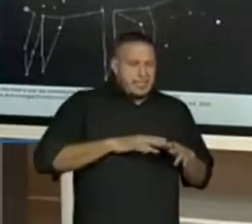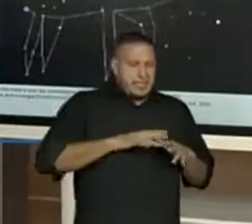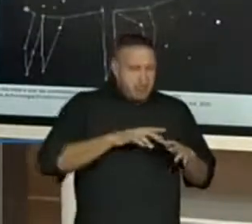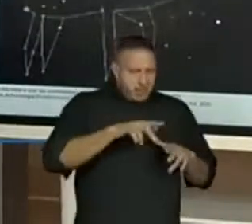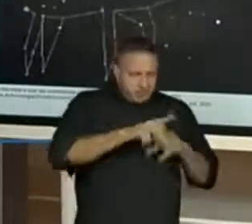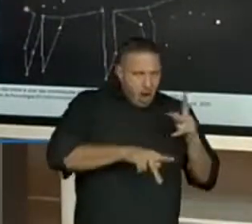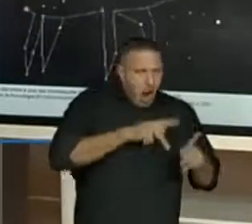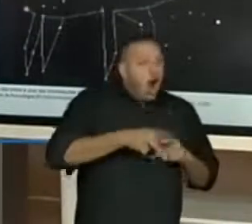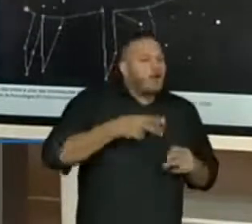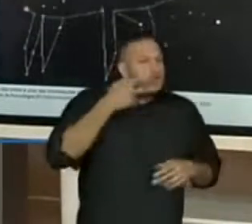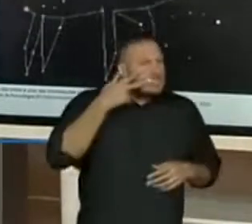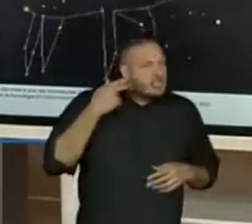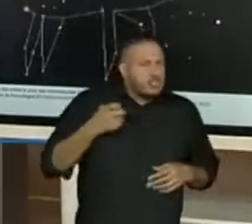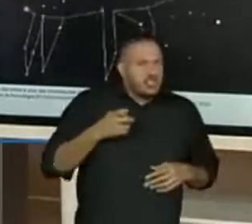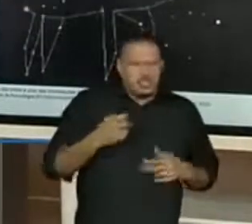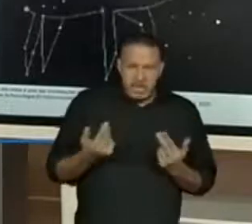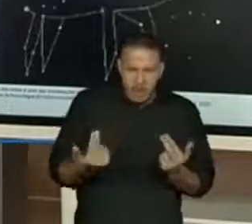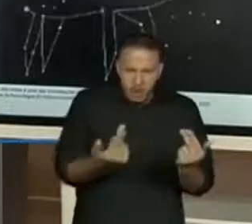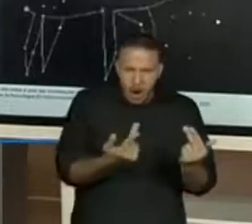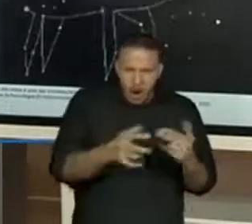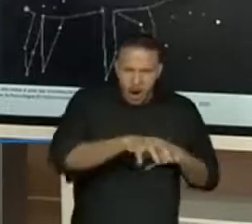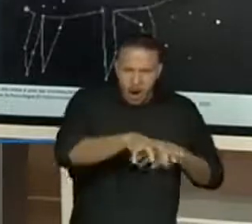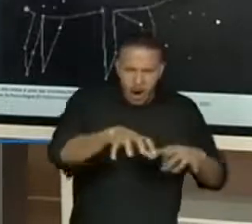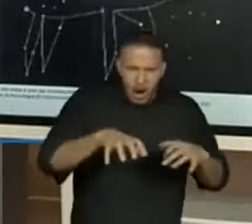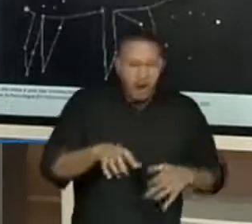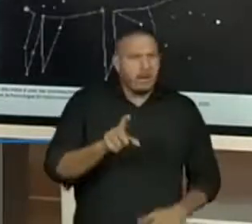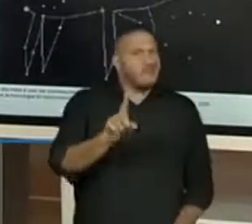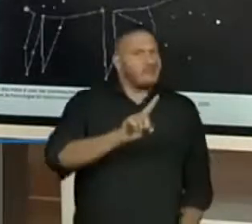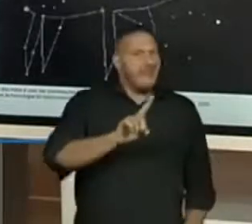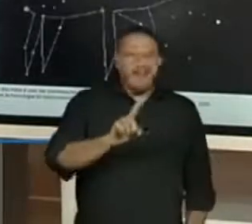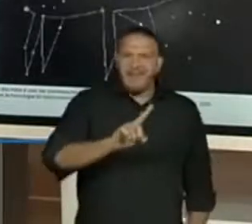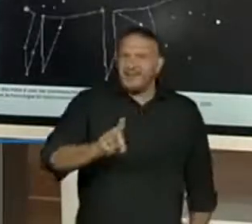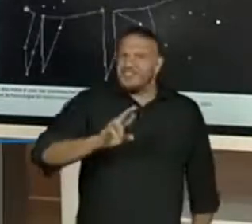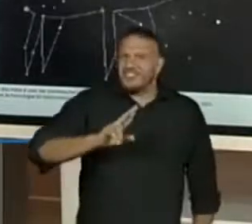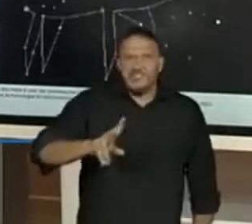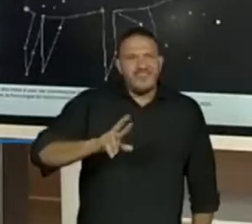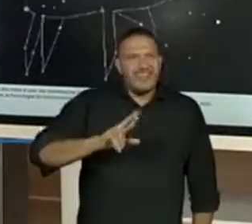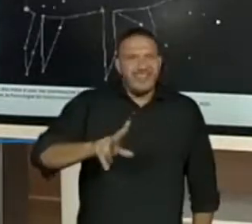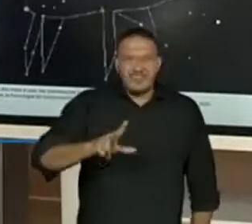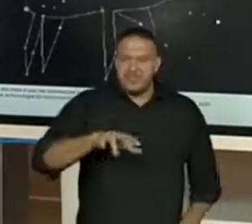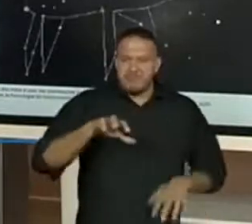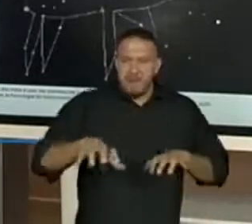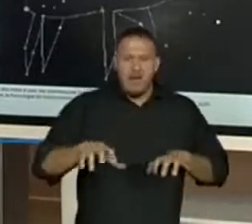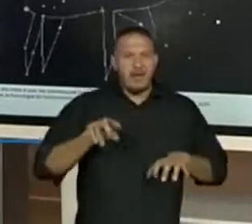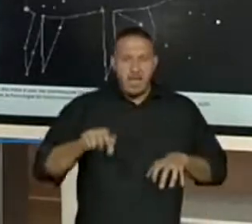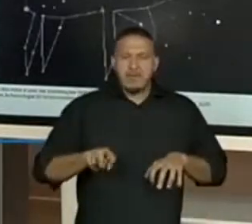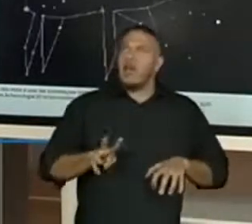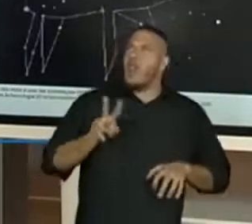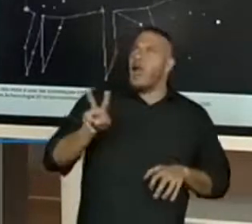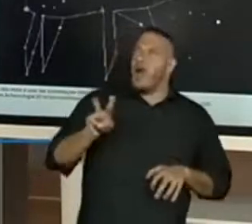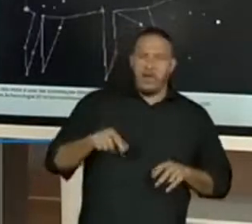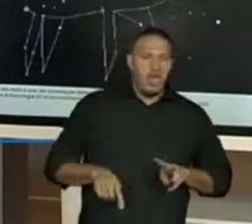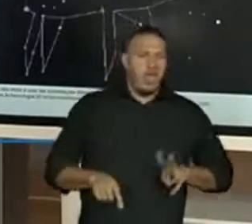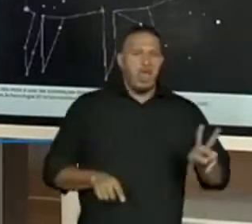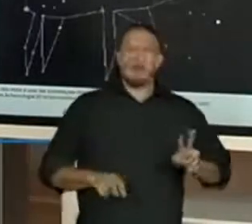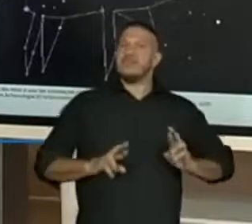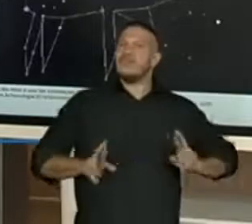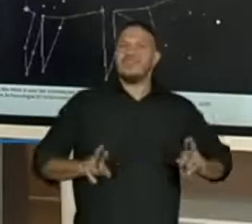há povos diferentes e há divergência sobre a maneira de olhar as constelações